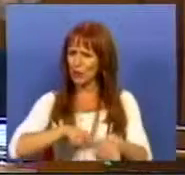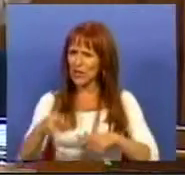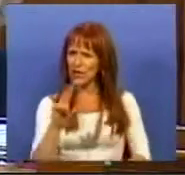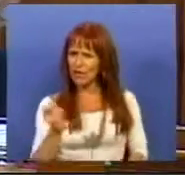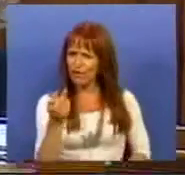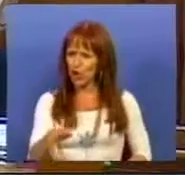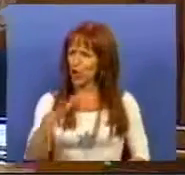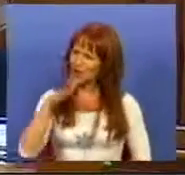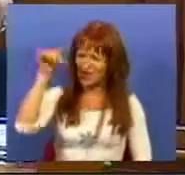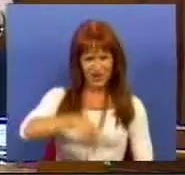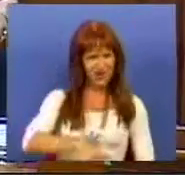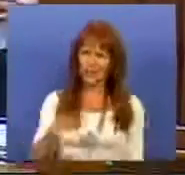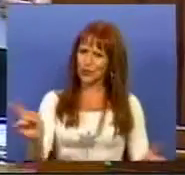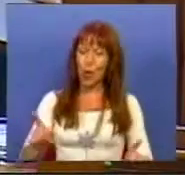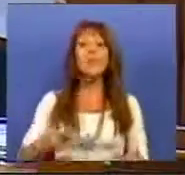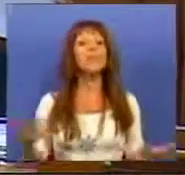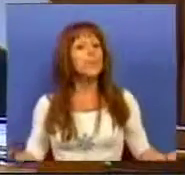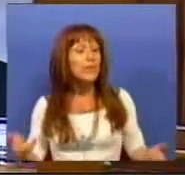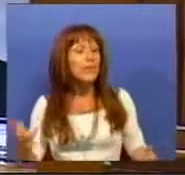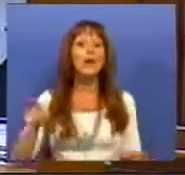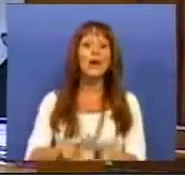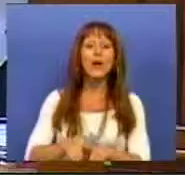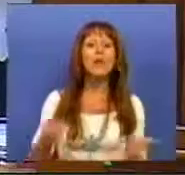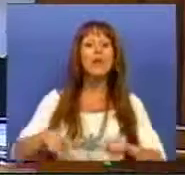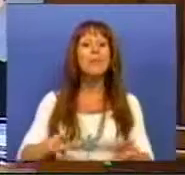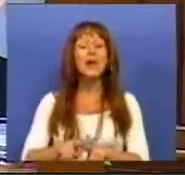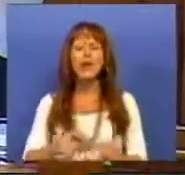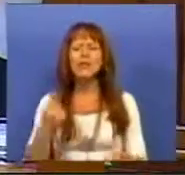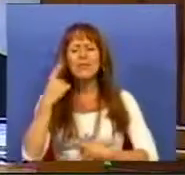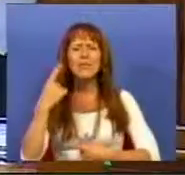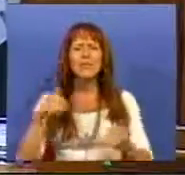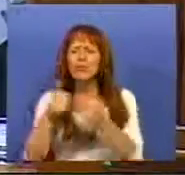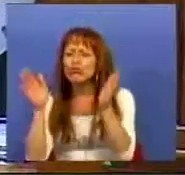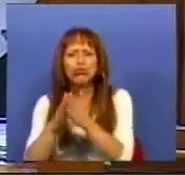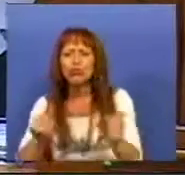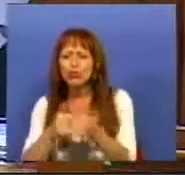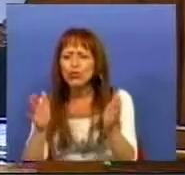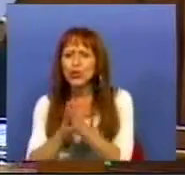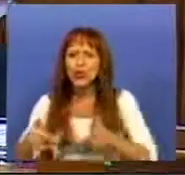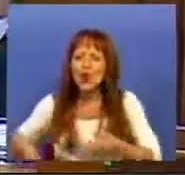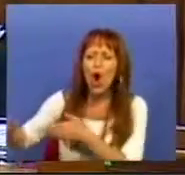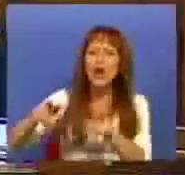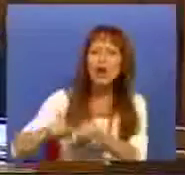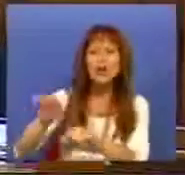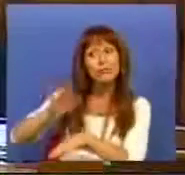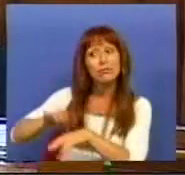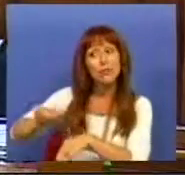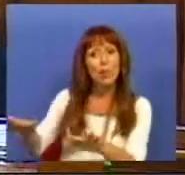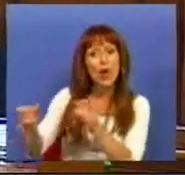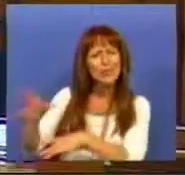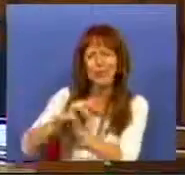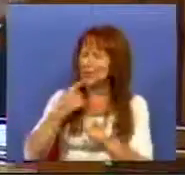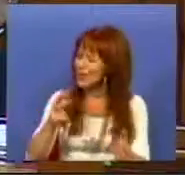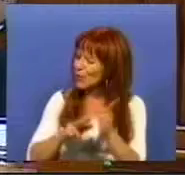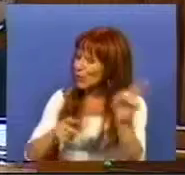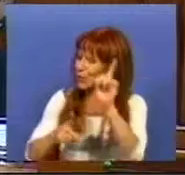Vítor Batista aqui nos veio dizer. Afinal de contas, isto também emana tudo, emana tudo de orientações do Conselho Europeu. Não